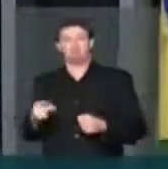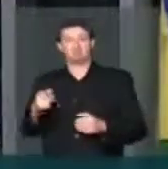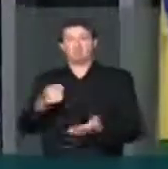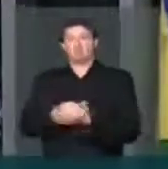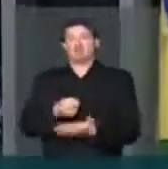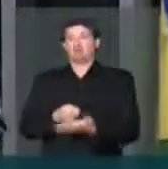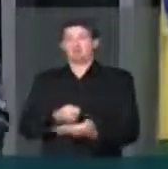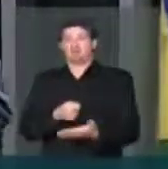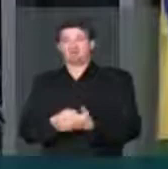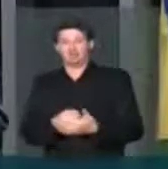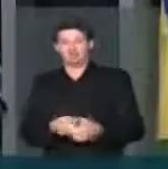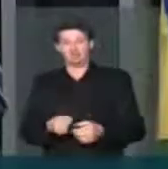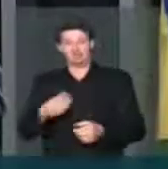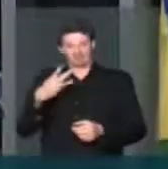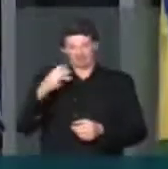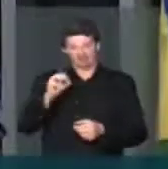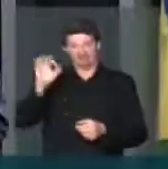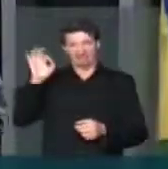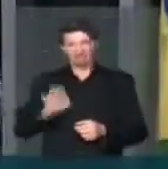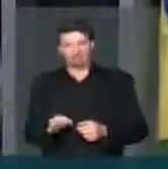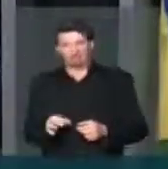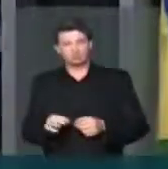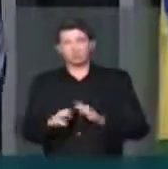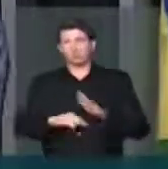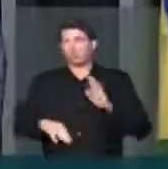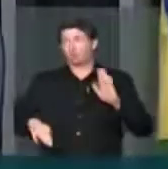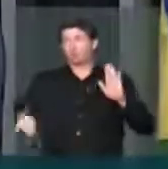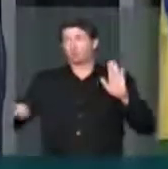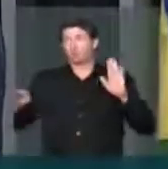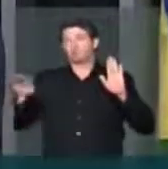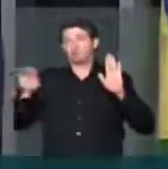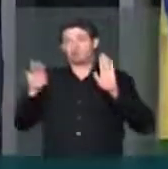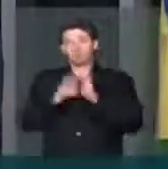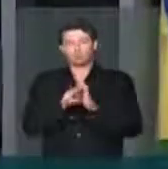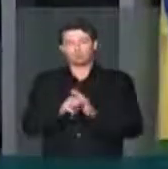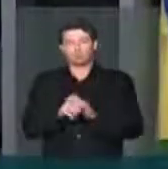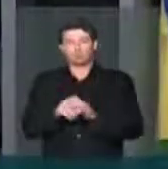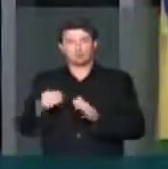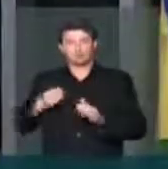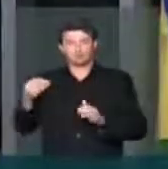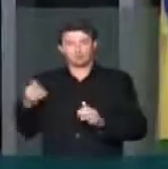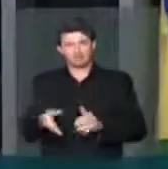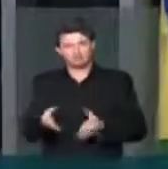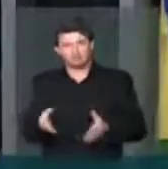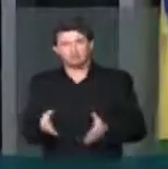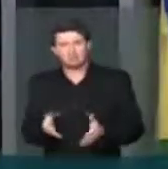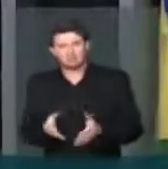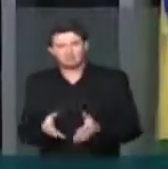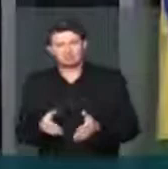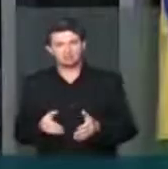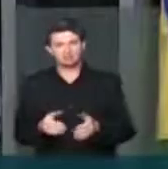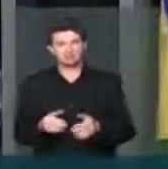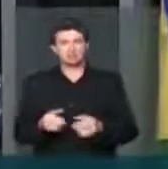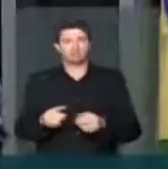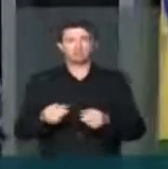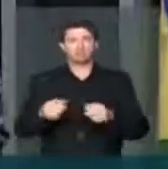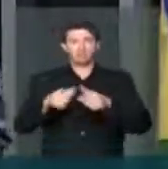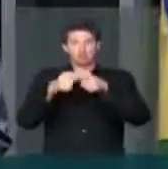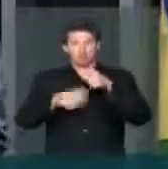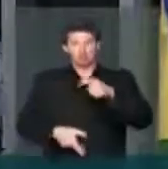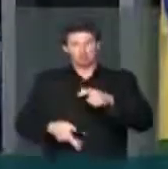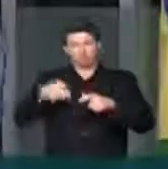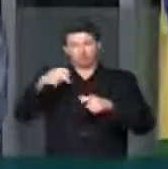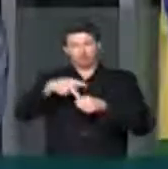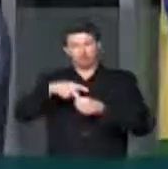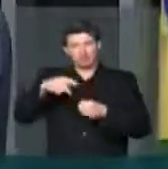fosse obrigada a ter 30% de todos a participação em todos os postos perfurados do pré